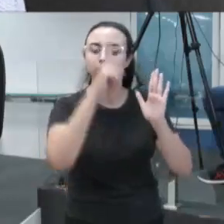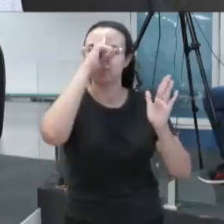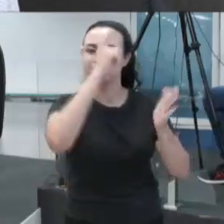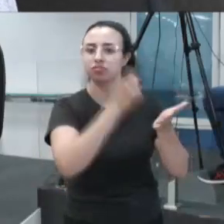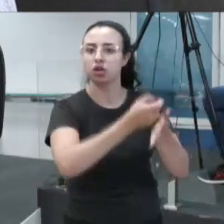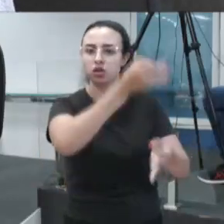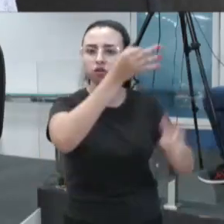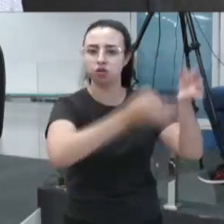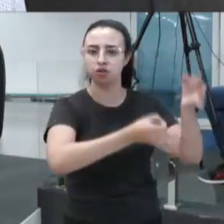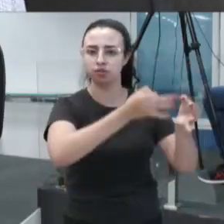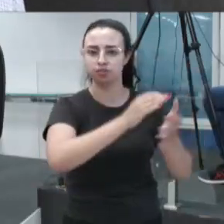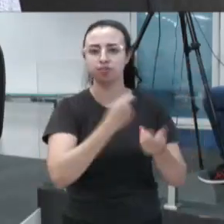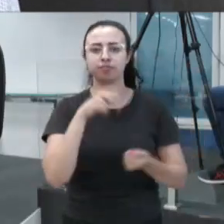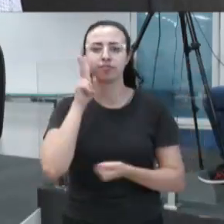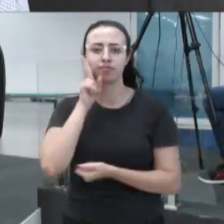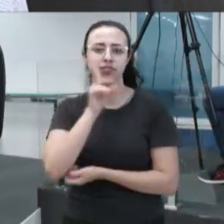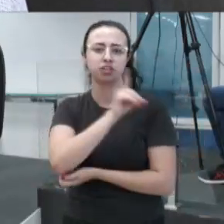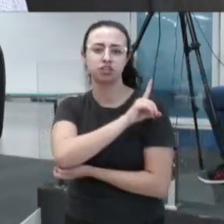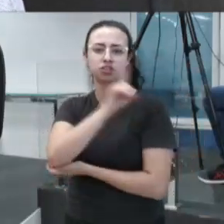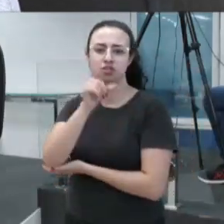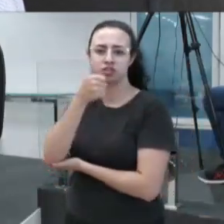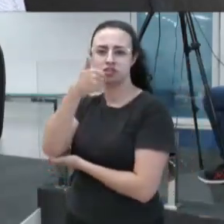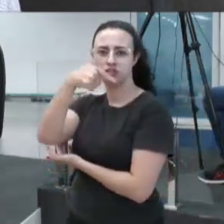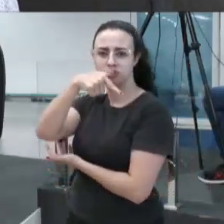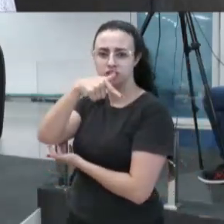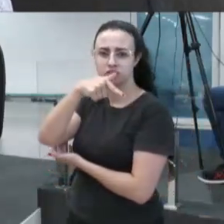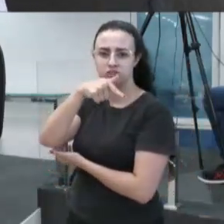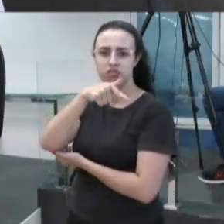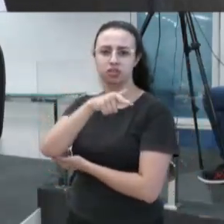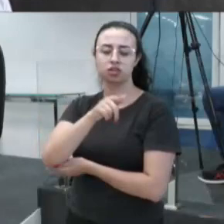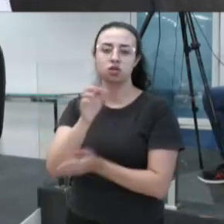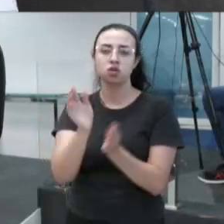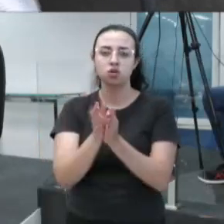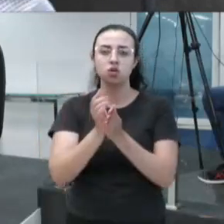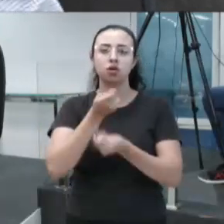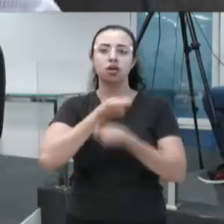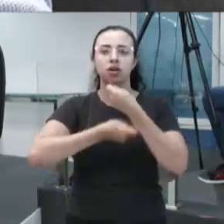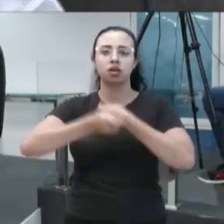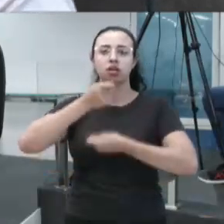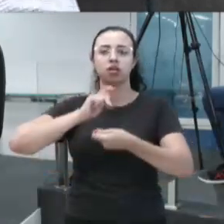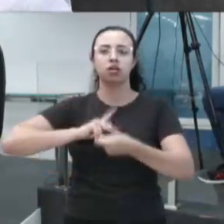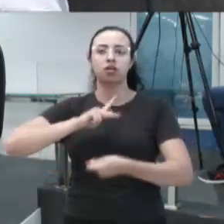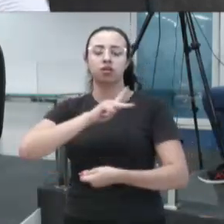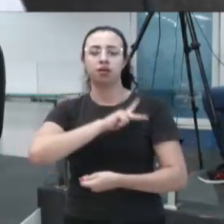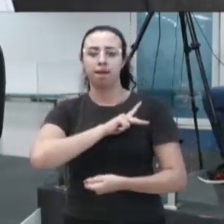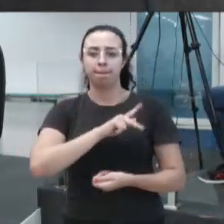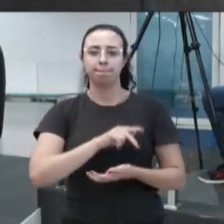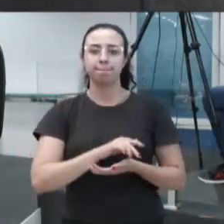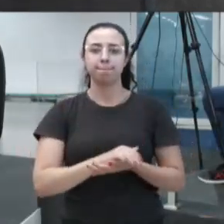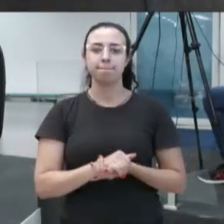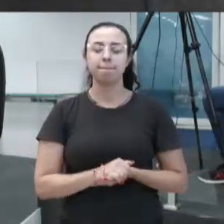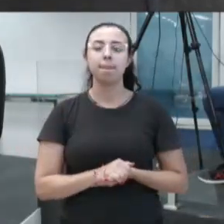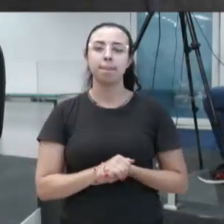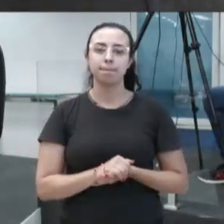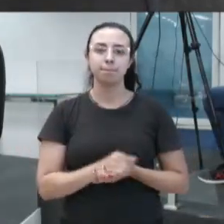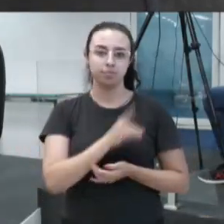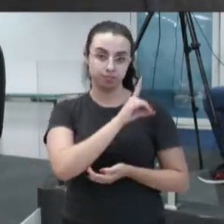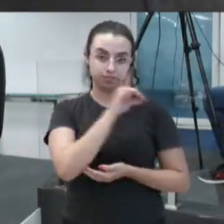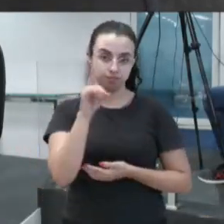Vale lembrar que no dia 17, nós promovemos, através da nossa comissão de administração pública, público aí que nos acompanha,